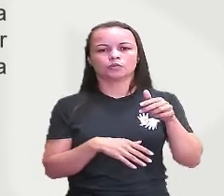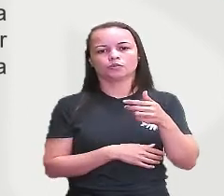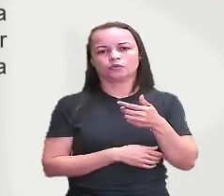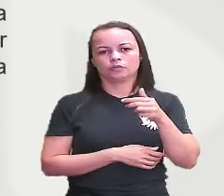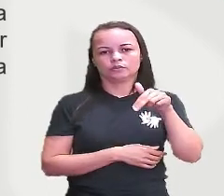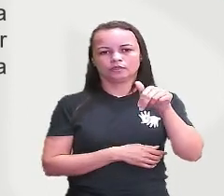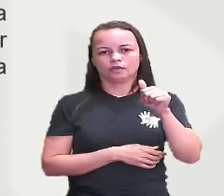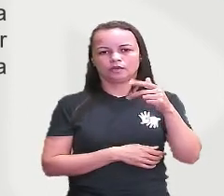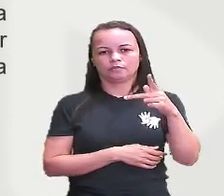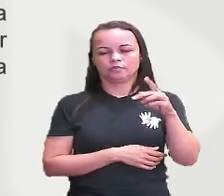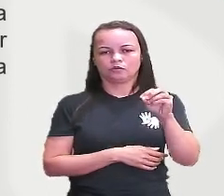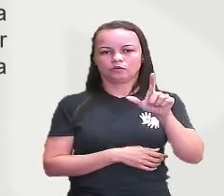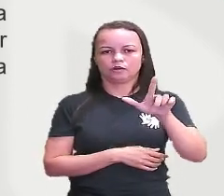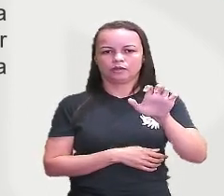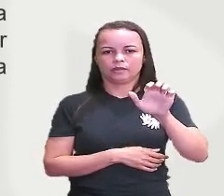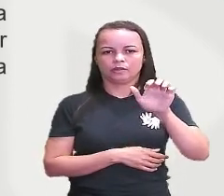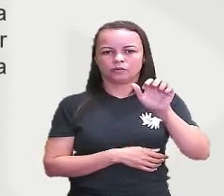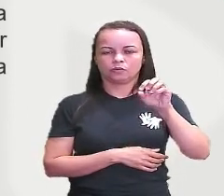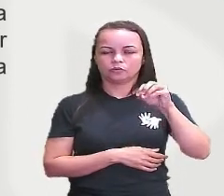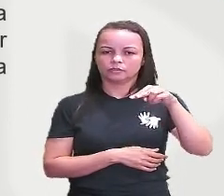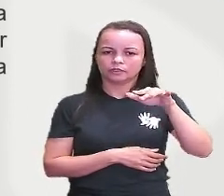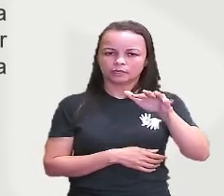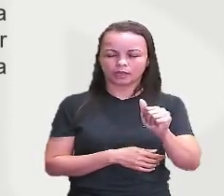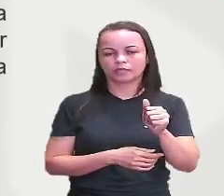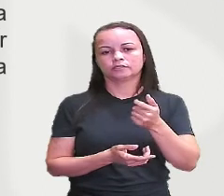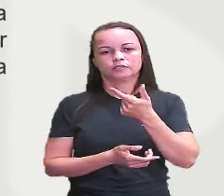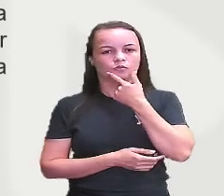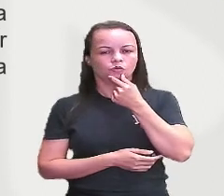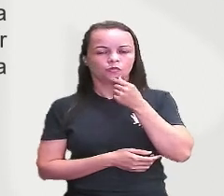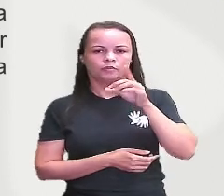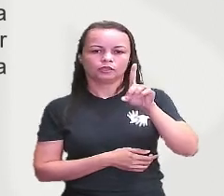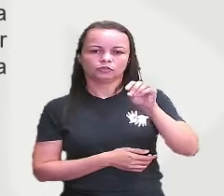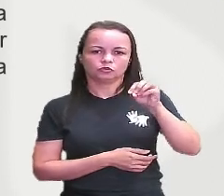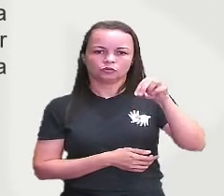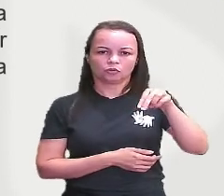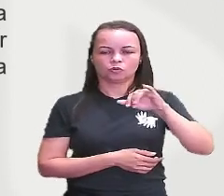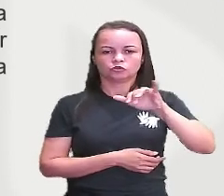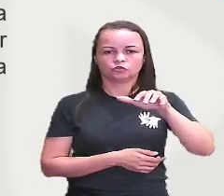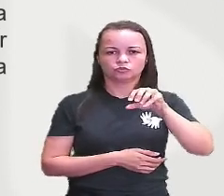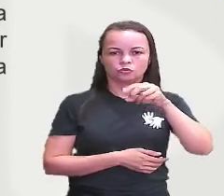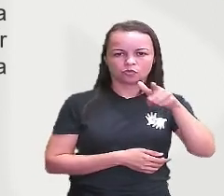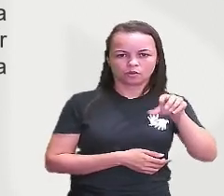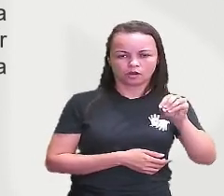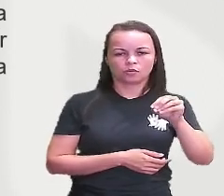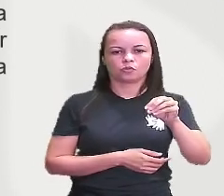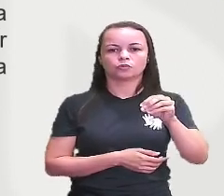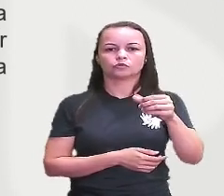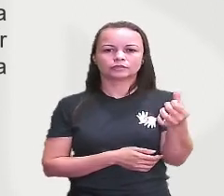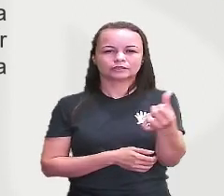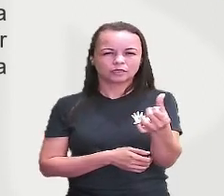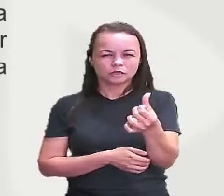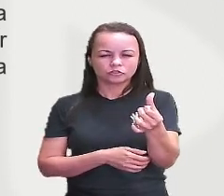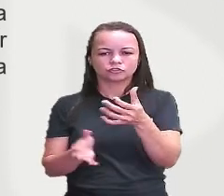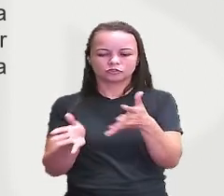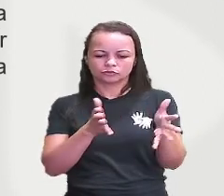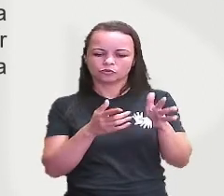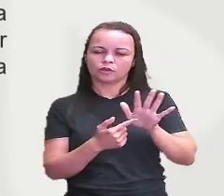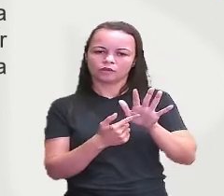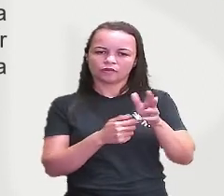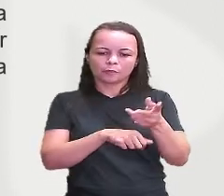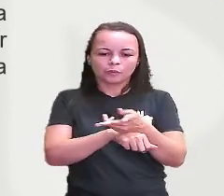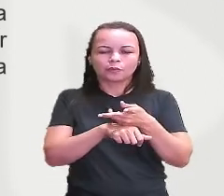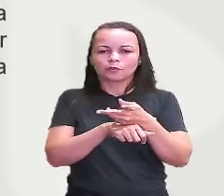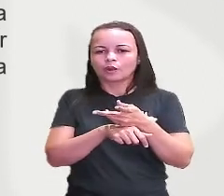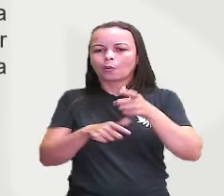Portugal Dom João VI vai fugir ou vai procurar asilo